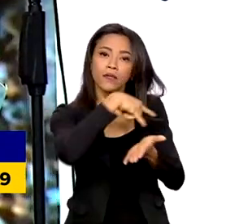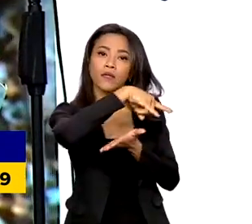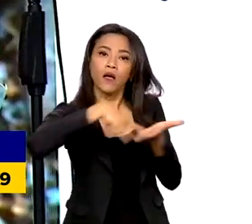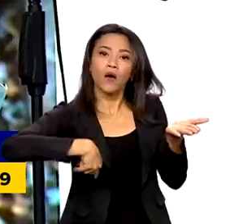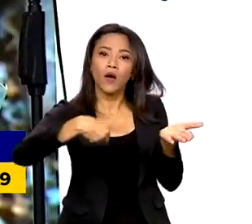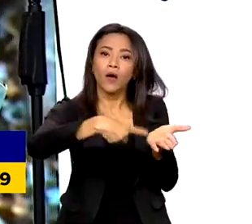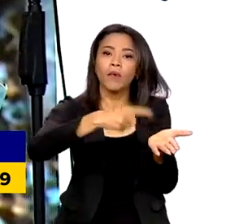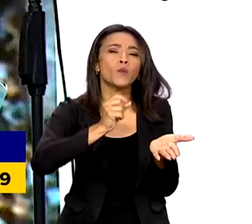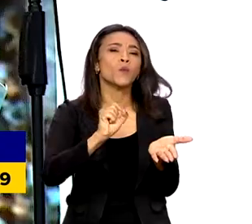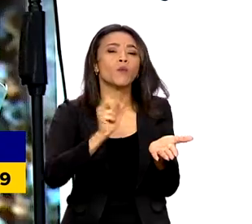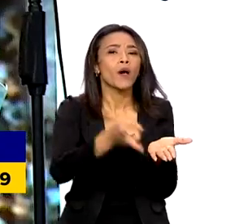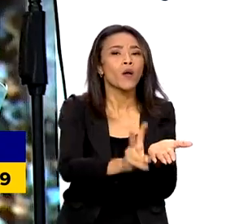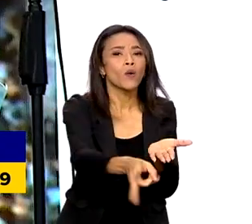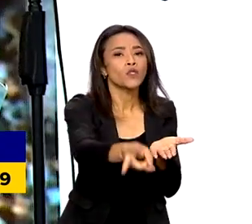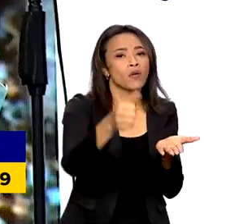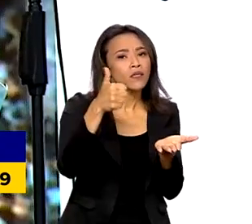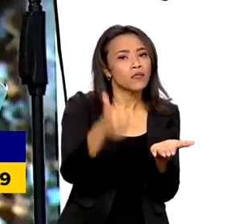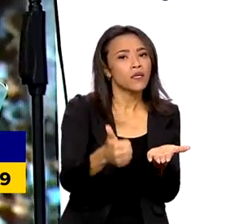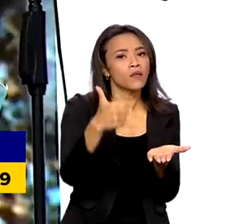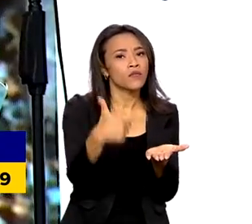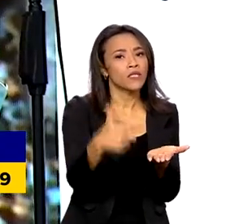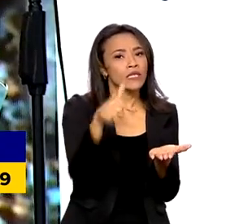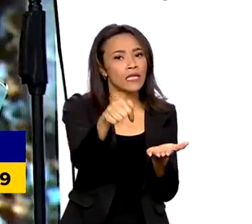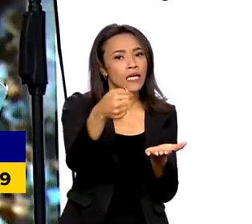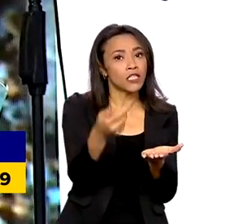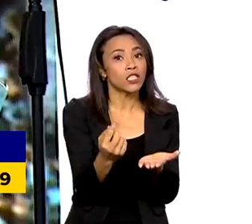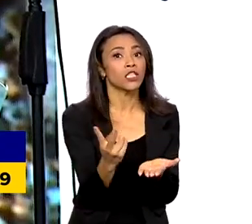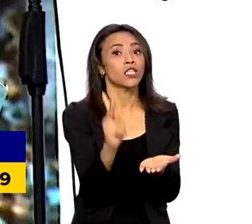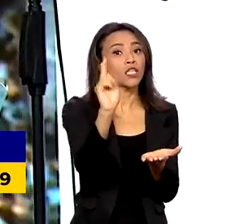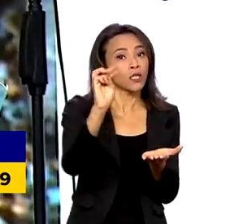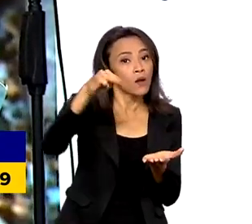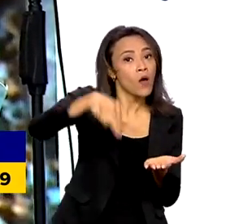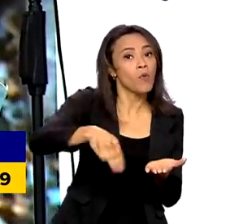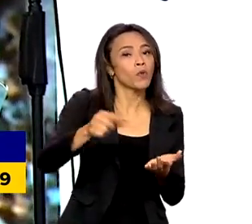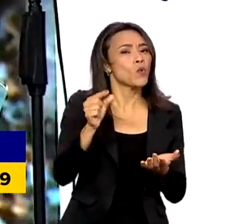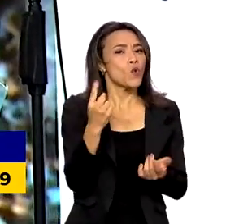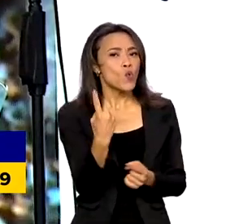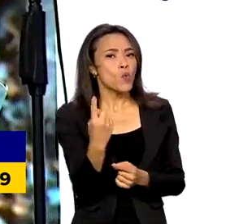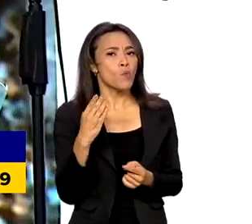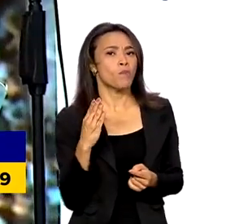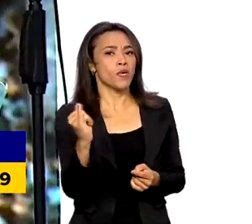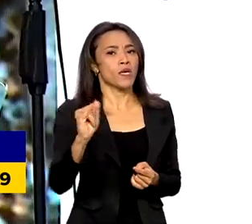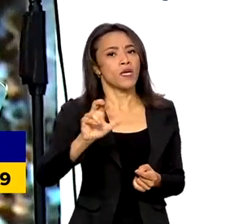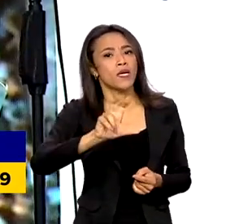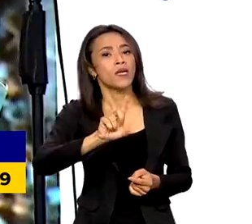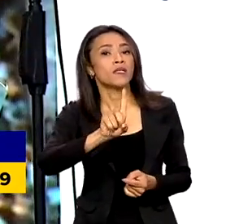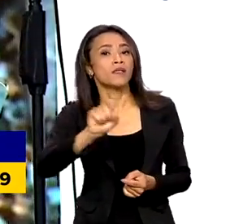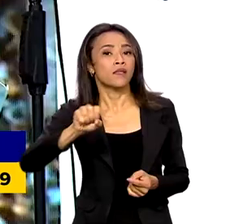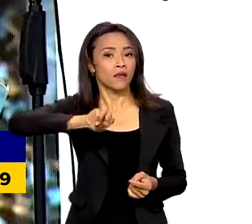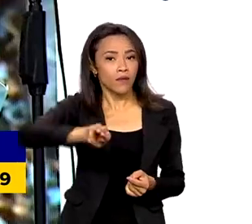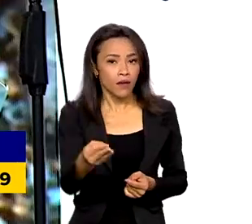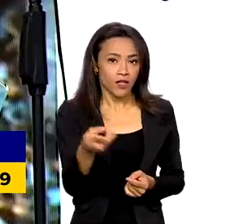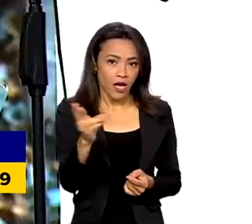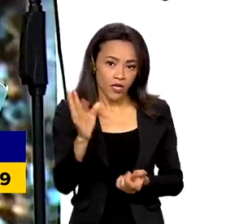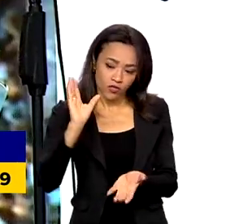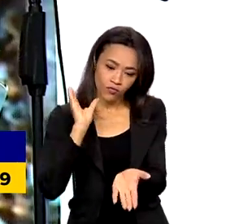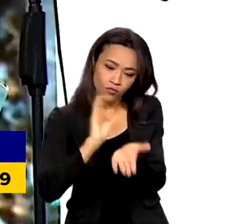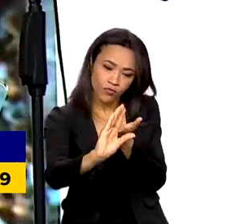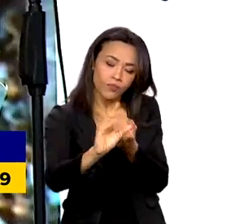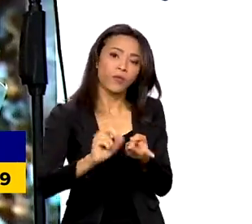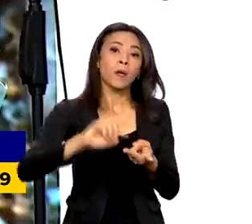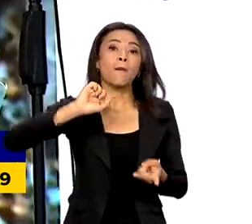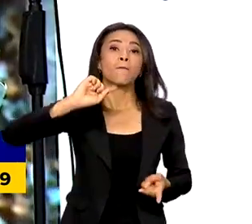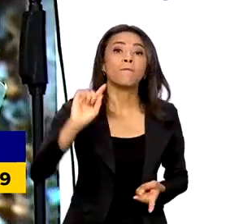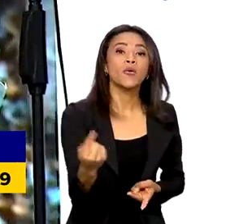continuidade de 127 quilômetros, com 1 bilhão e 100 milhões de reais de investimento. 1.200